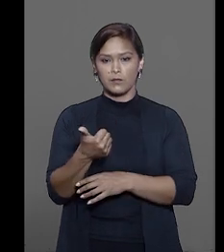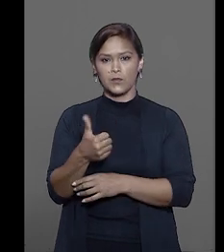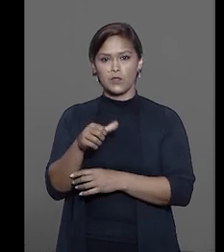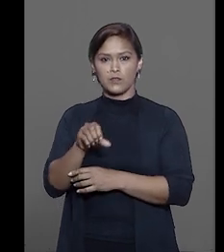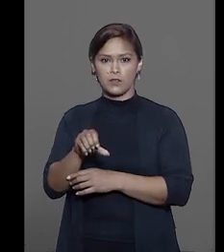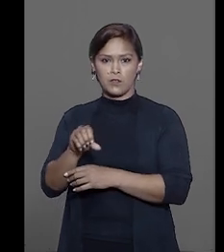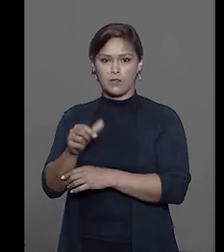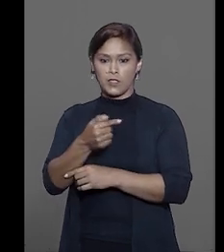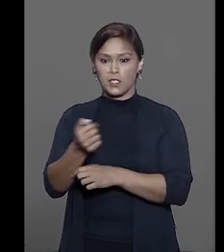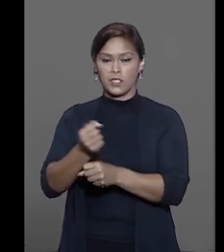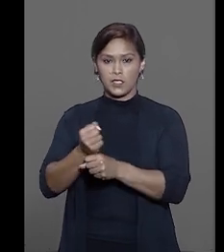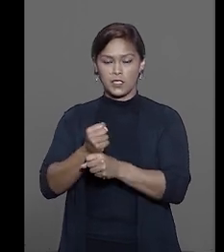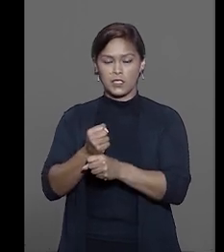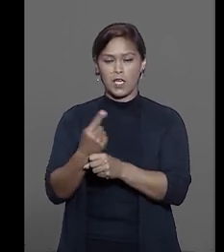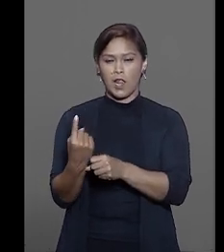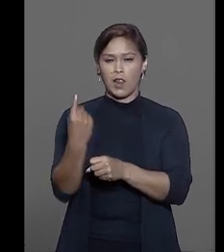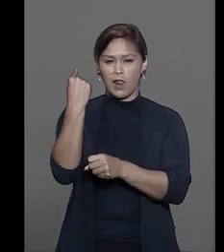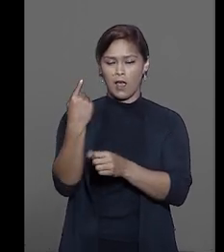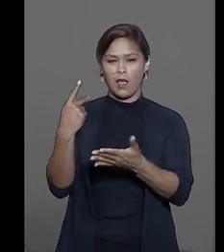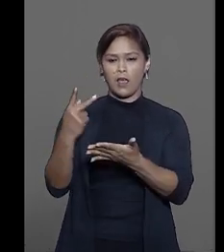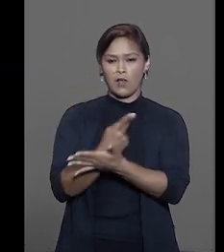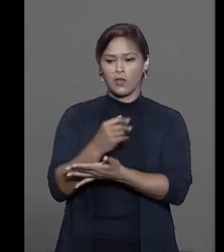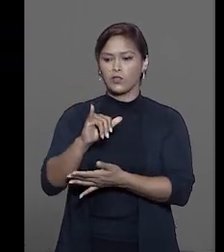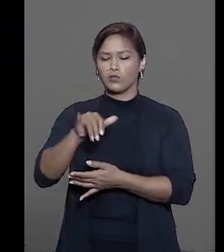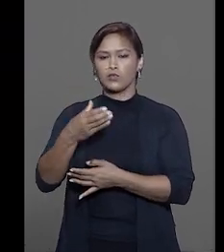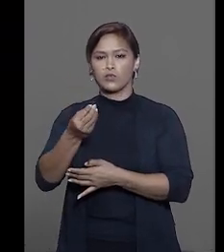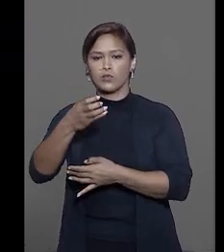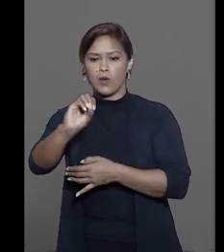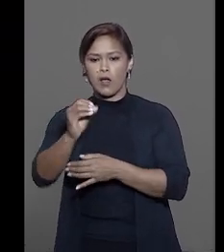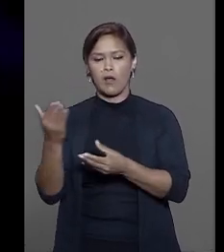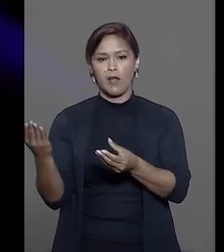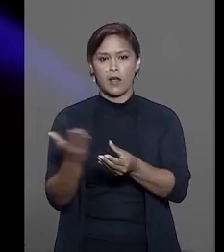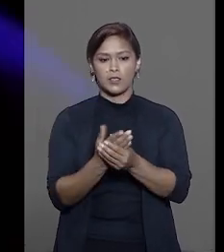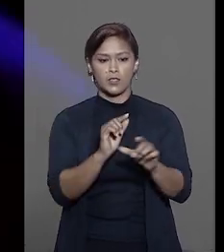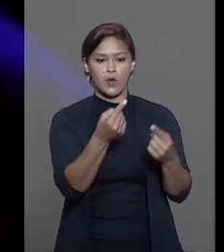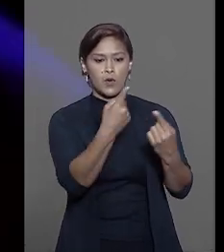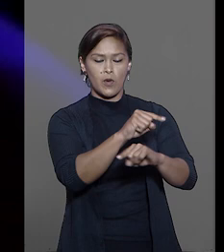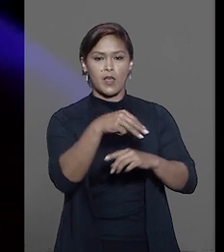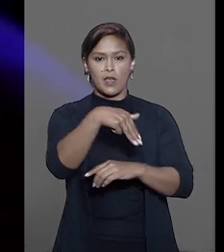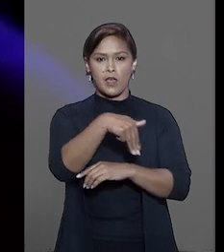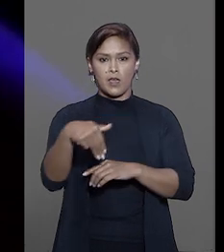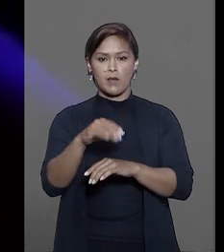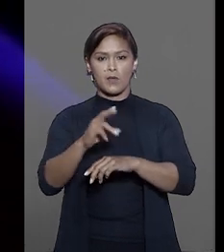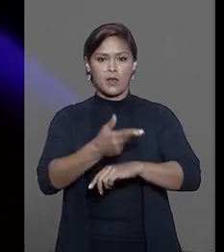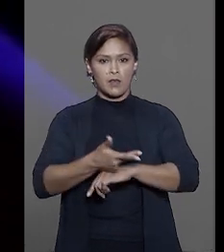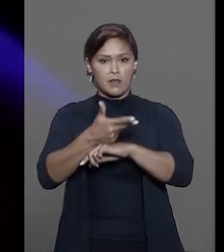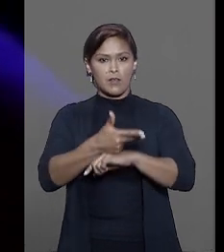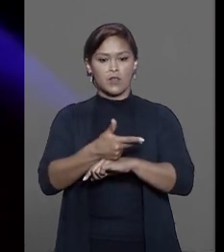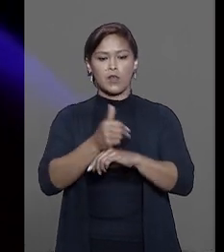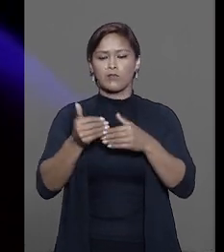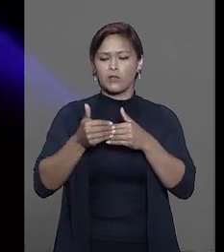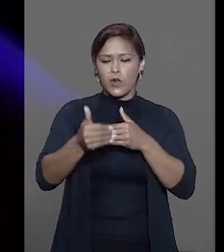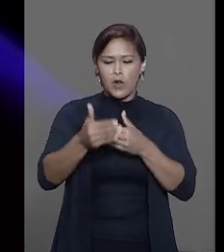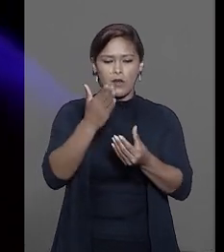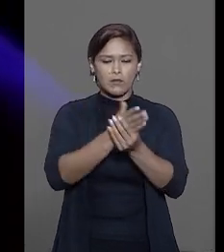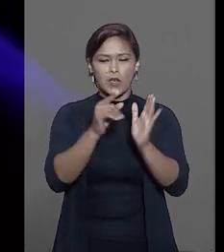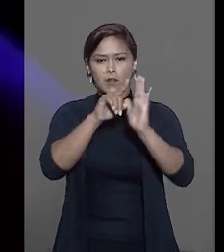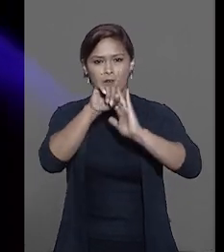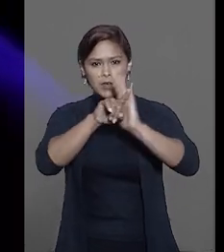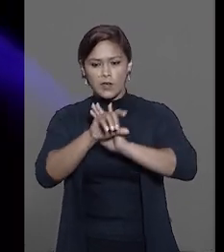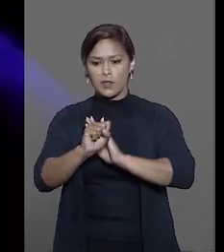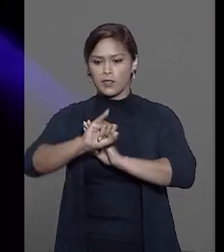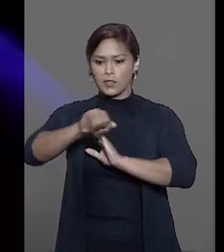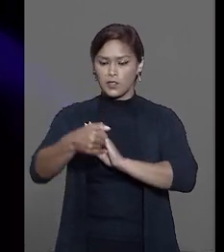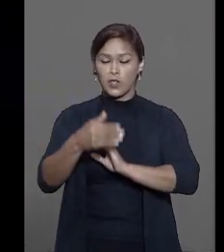1997, quando João Gilberto moveu a ação contra a gravadora M. O processo foi analisado pelo